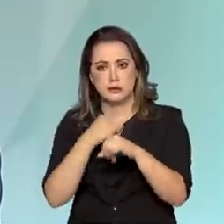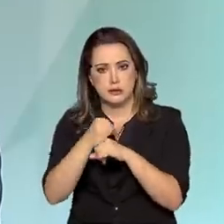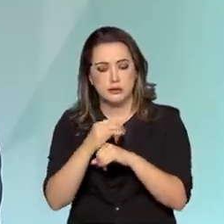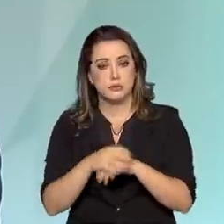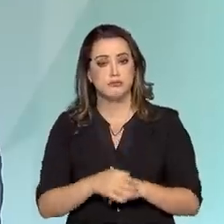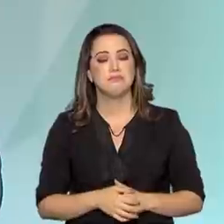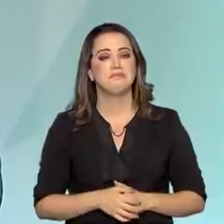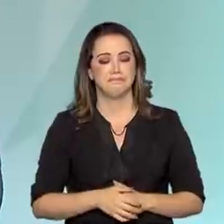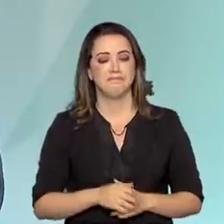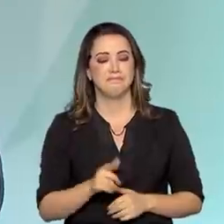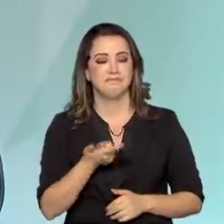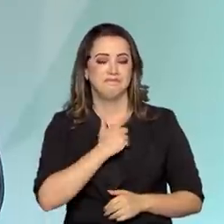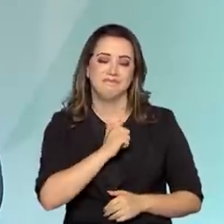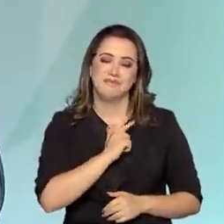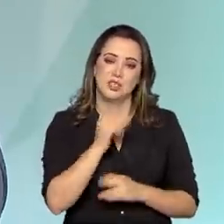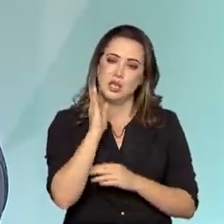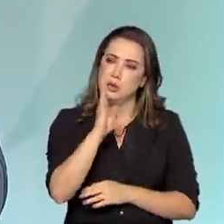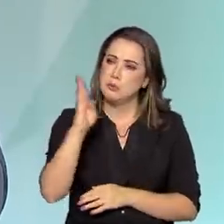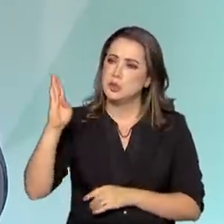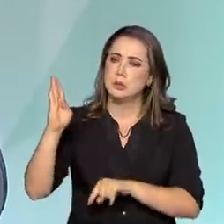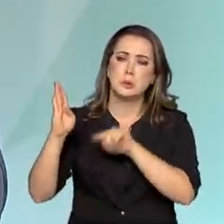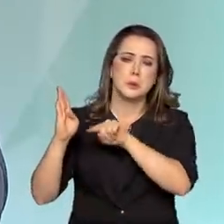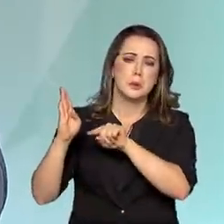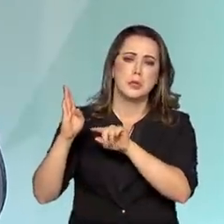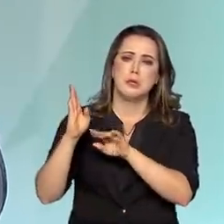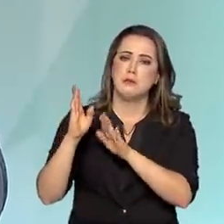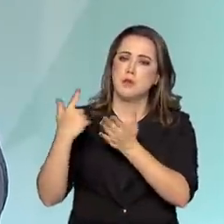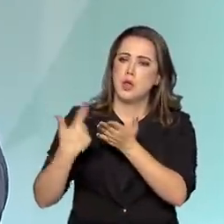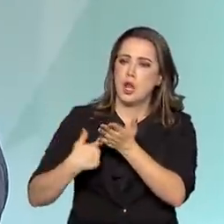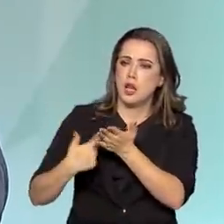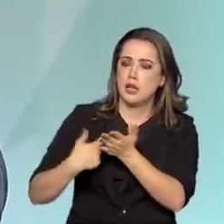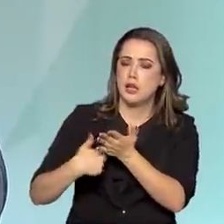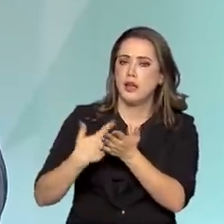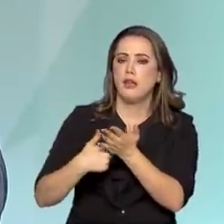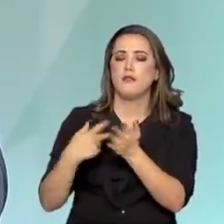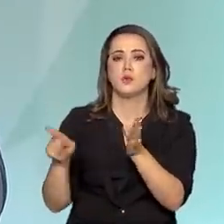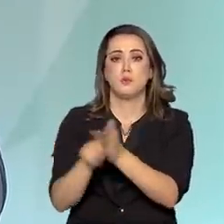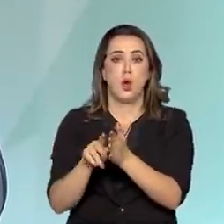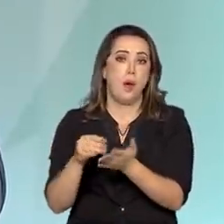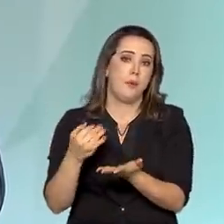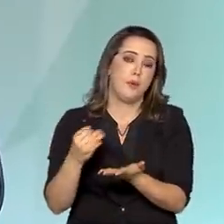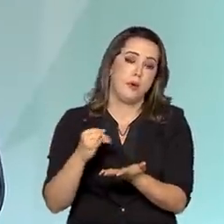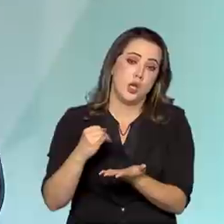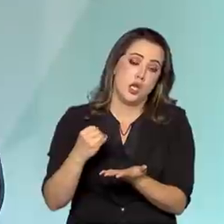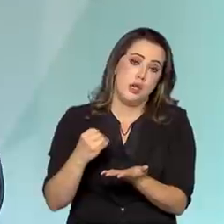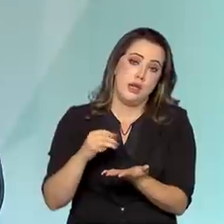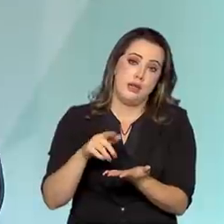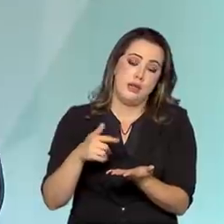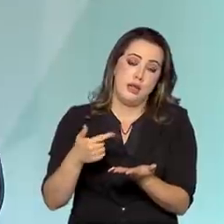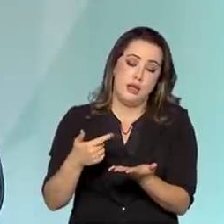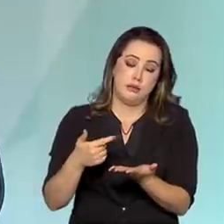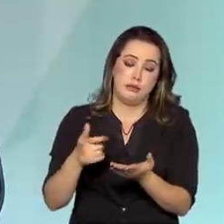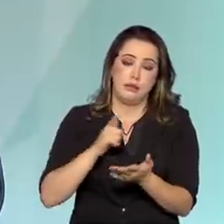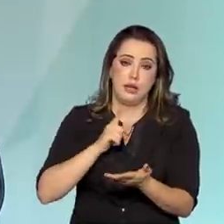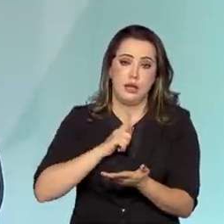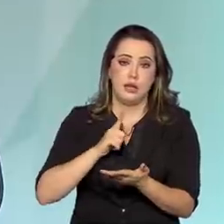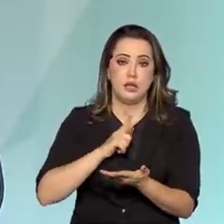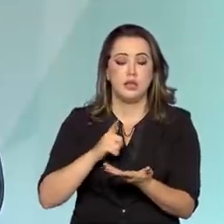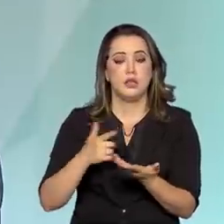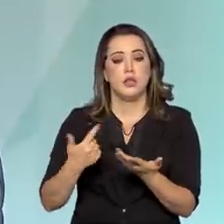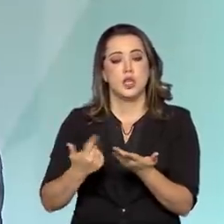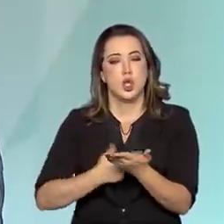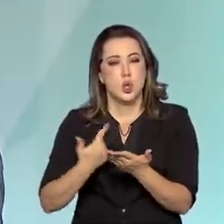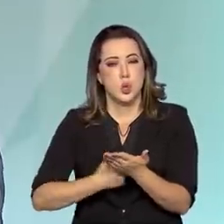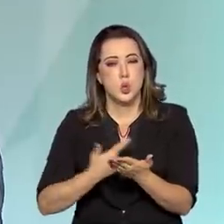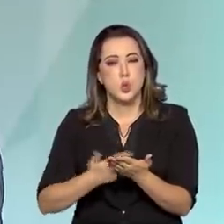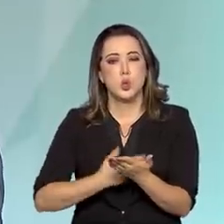enorme, né? Nós temos vários acervos segmentados, a hemeroteca, com os periódicos, com os jornais. A hemeroteca é que tem o maior número de